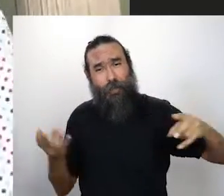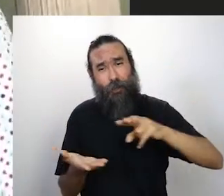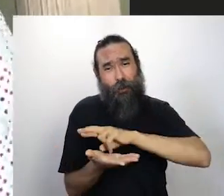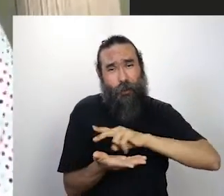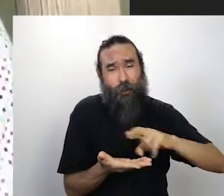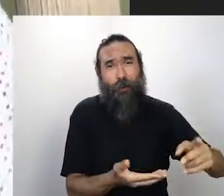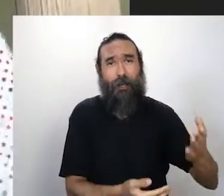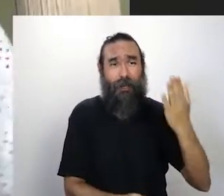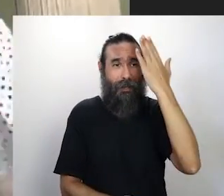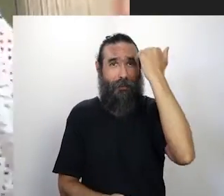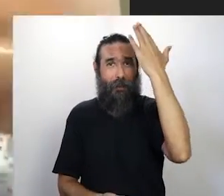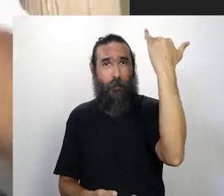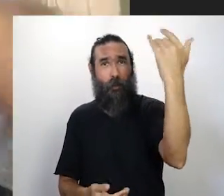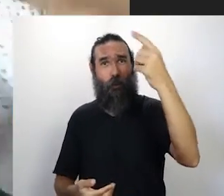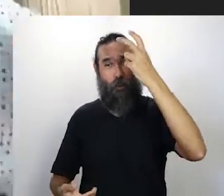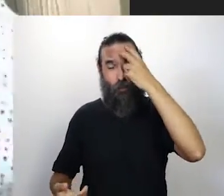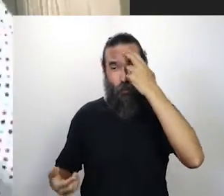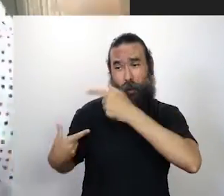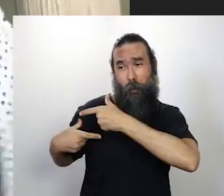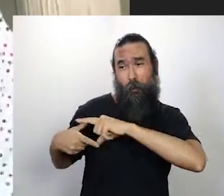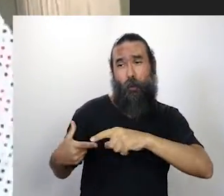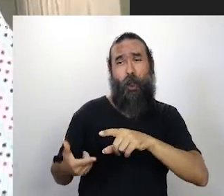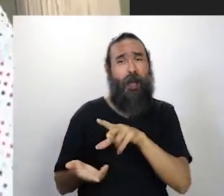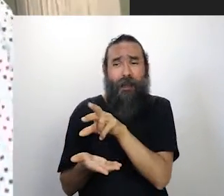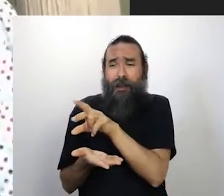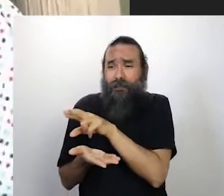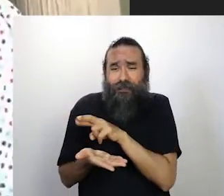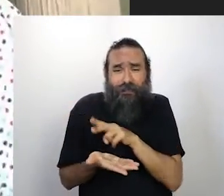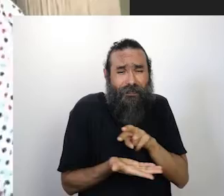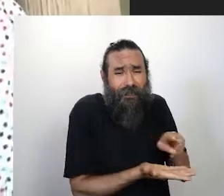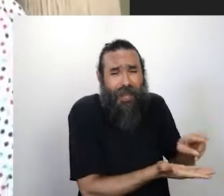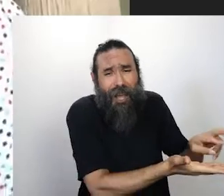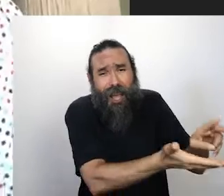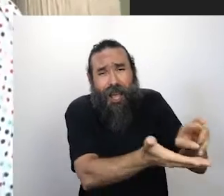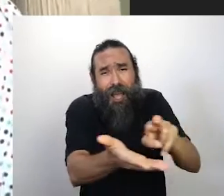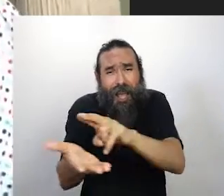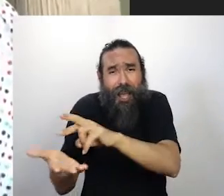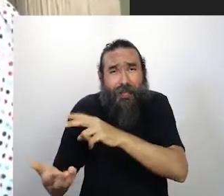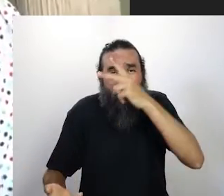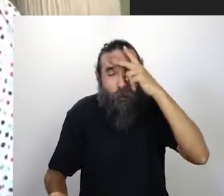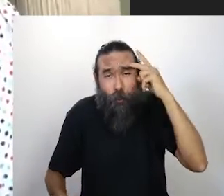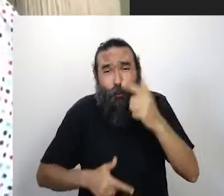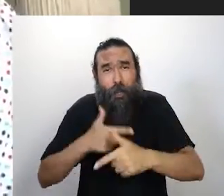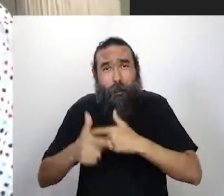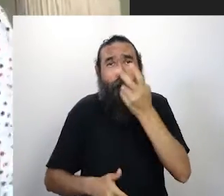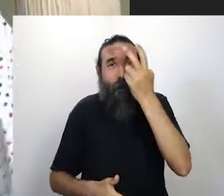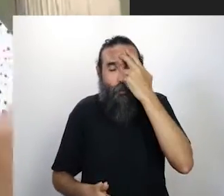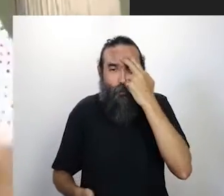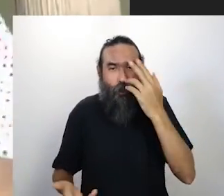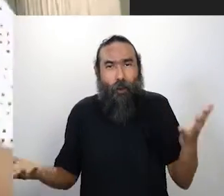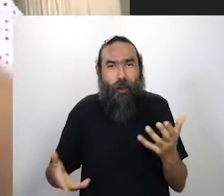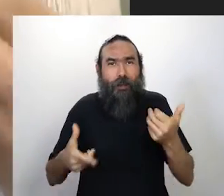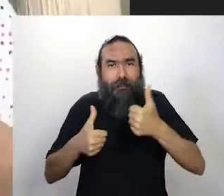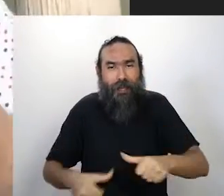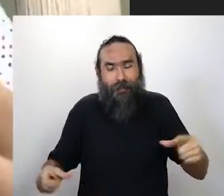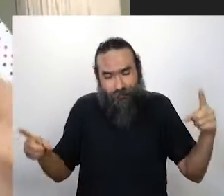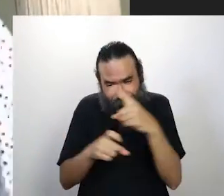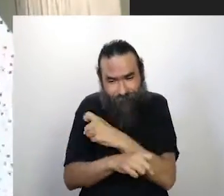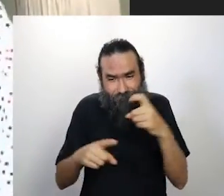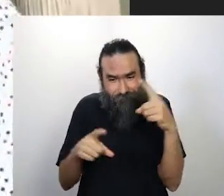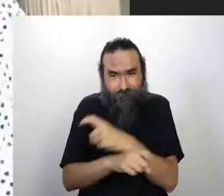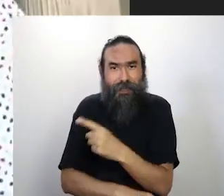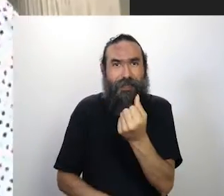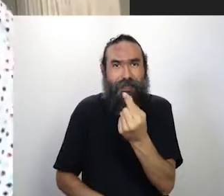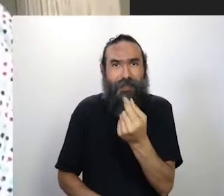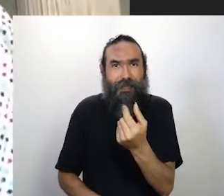cultura popular, música, então são vários segmentos culturais, a gente sabe que estão passando por uma situação muito difícil, alguns estão tentando ainda sobreviver, se